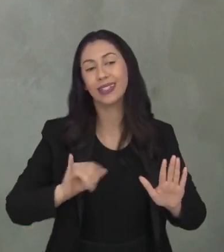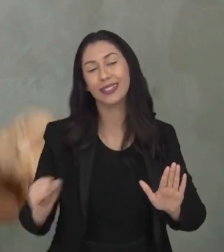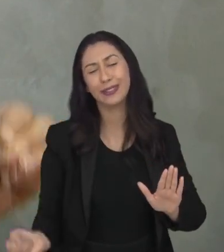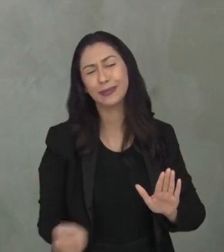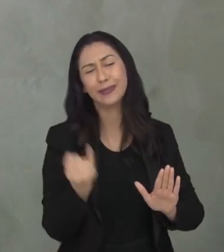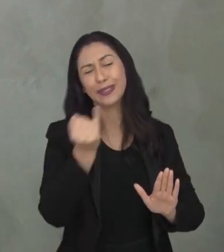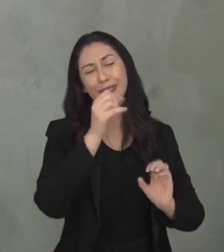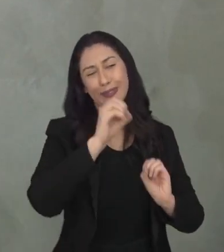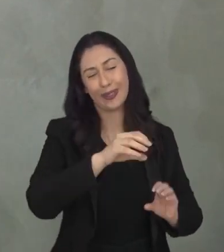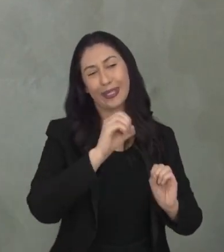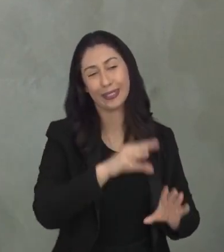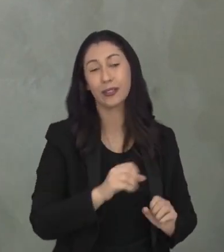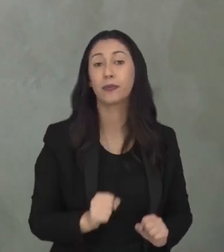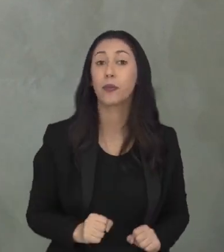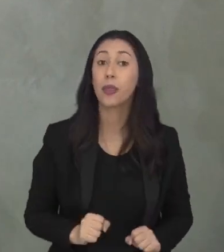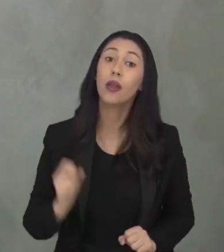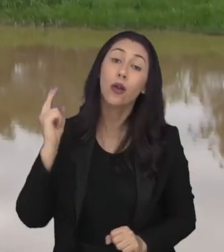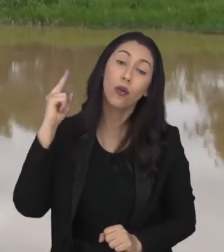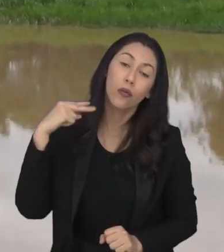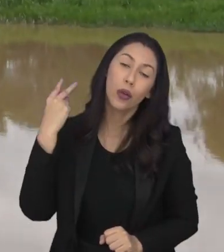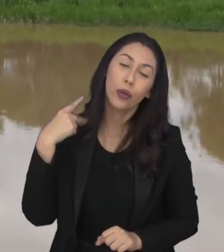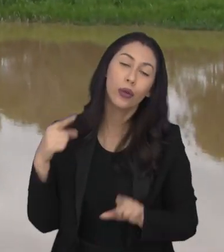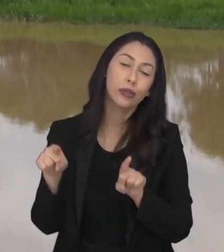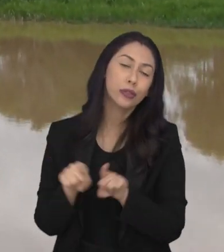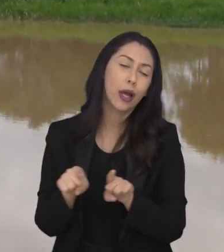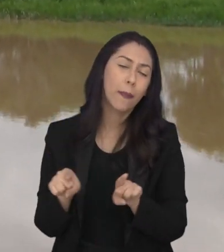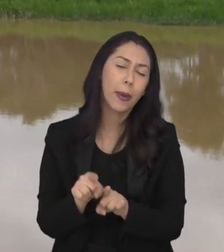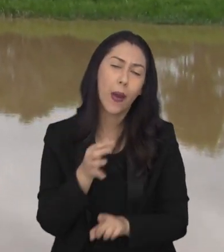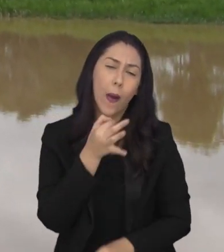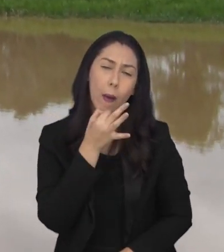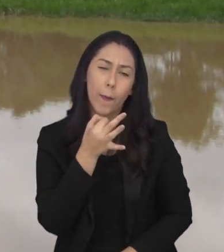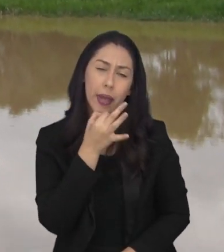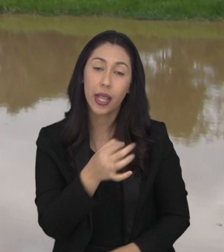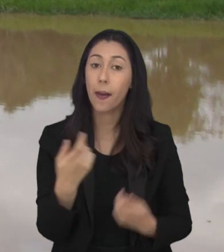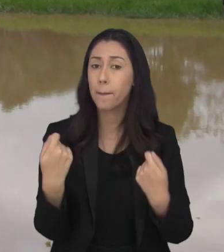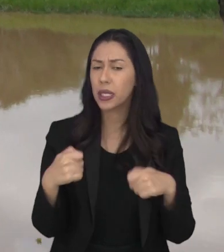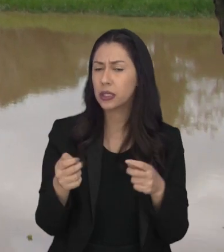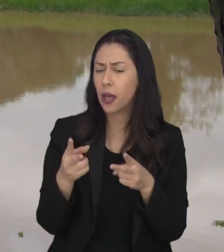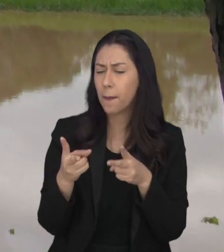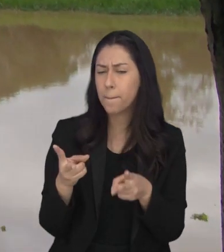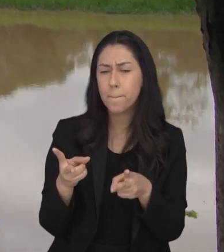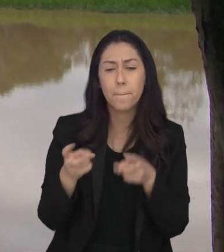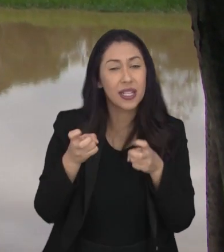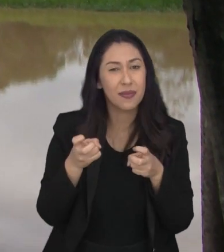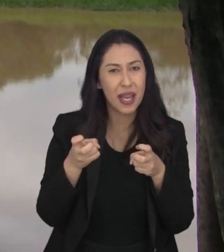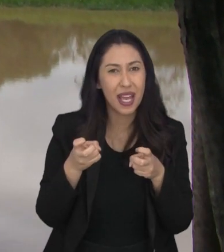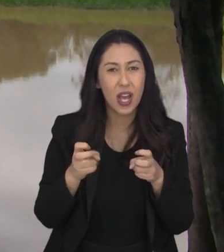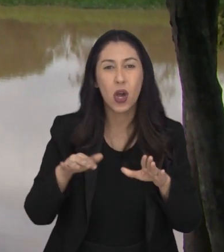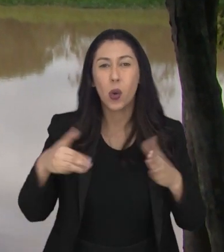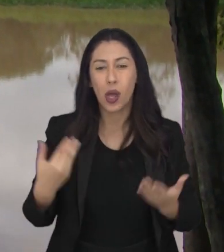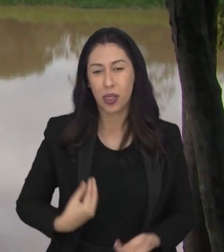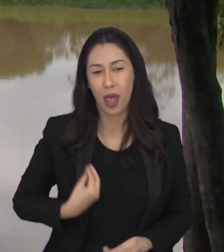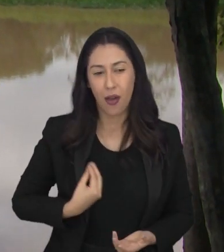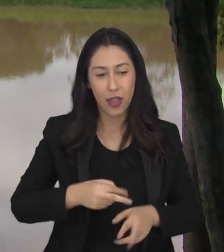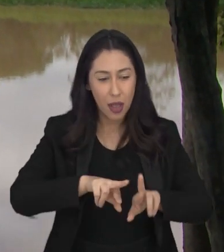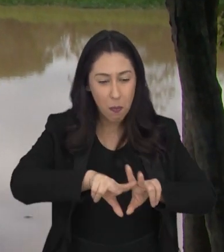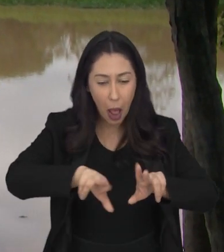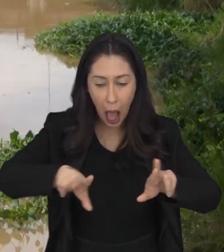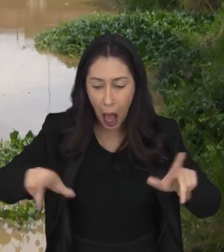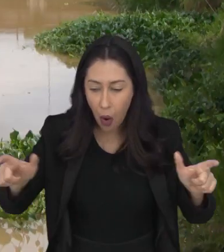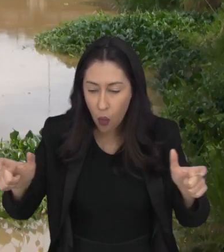investimentos mas fundamentalmente com a educação. Ainda segundo os vereadores é preciso reconhecer sinais como perda da